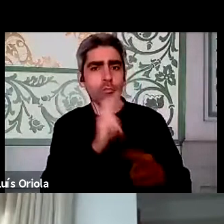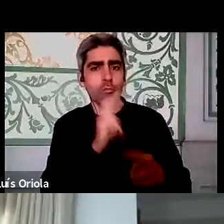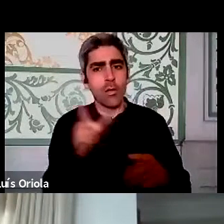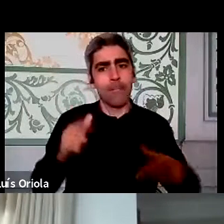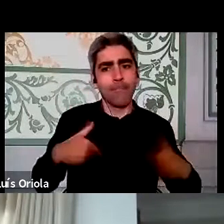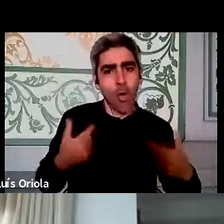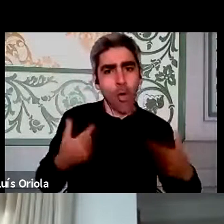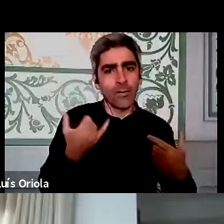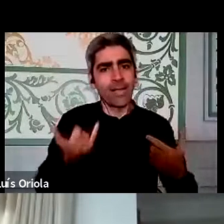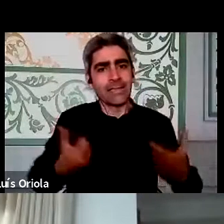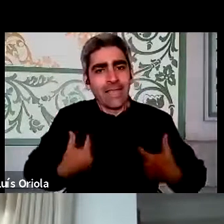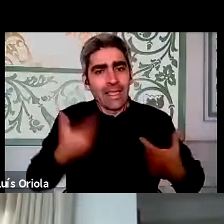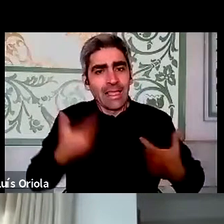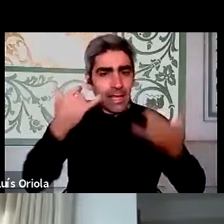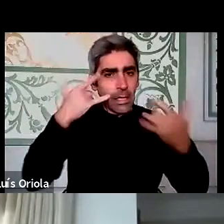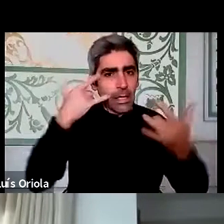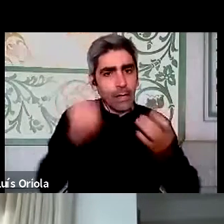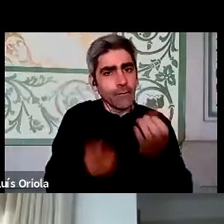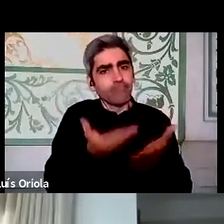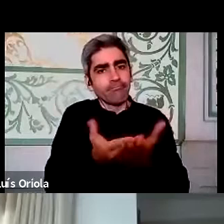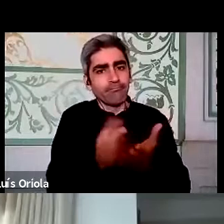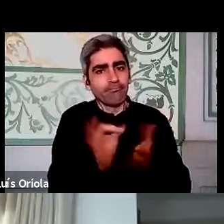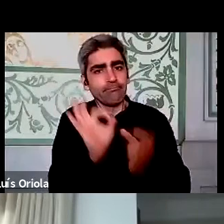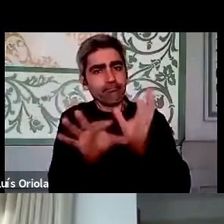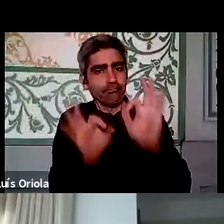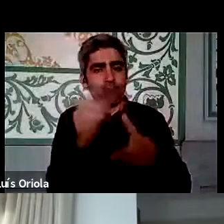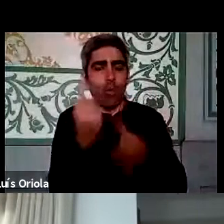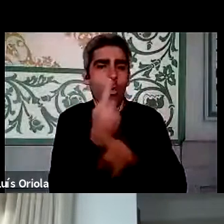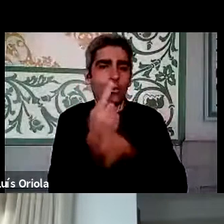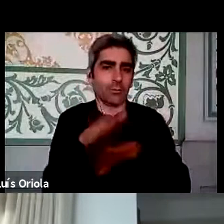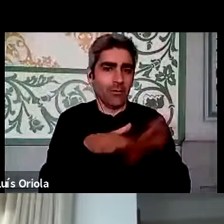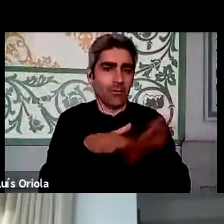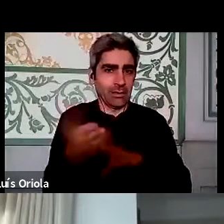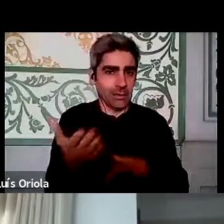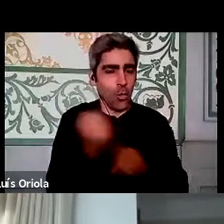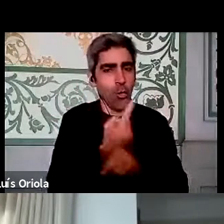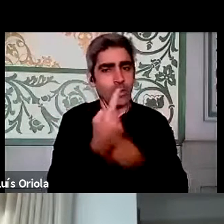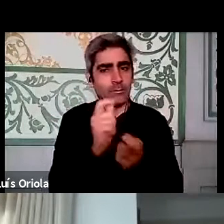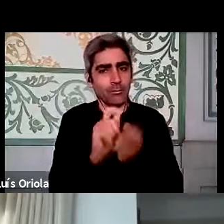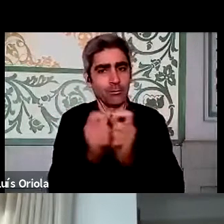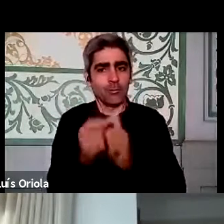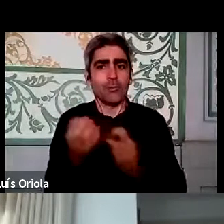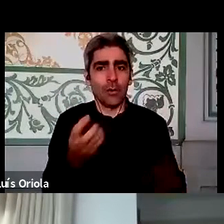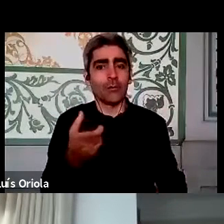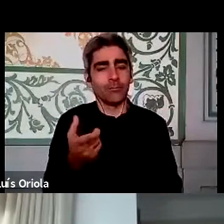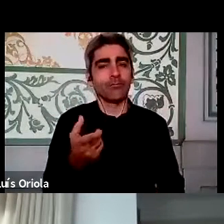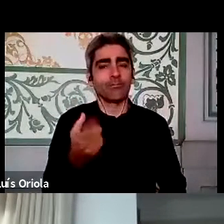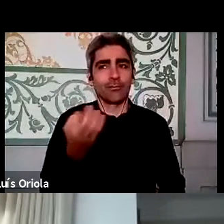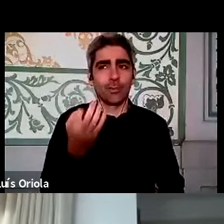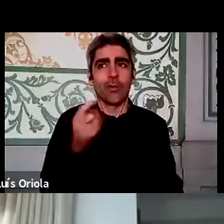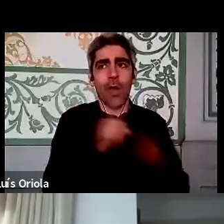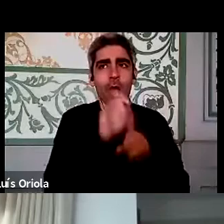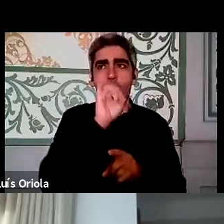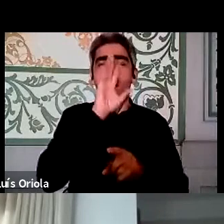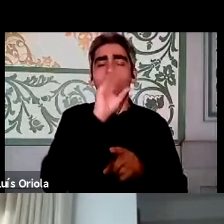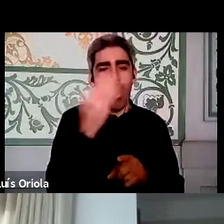iniciativas de apresentar coisas para fazer, coisas para melhorar. Eu acho que isto foi uma lição aprendida,